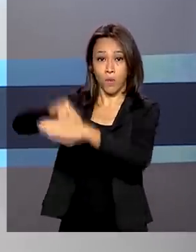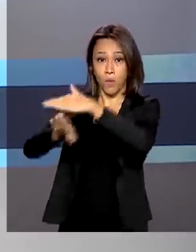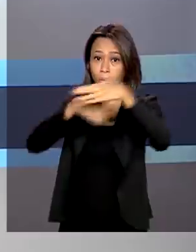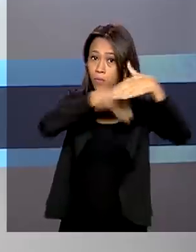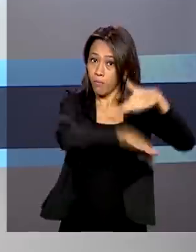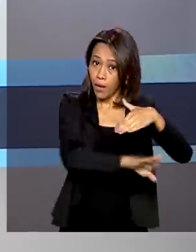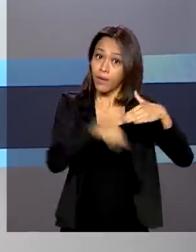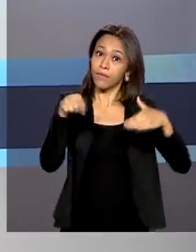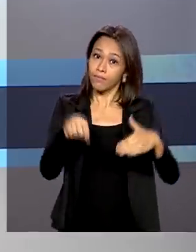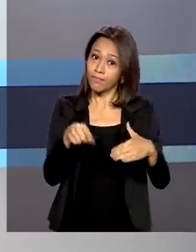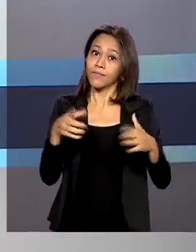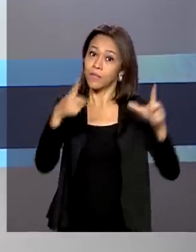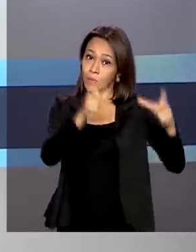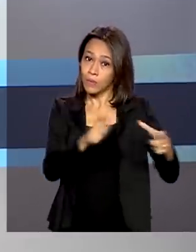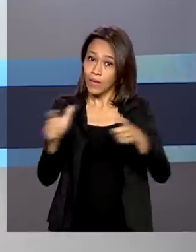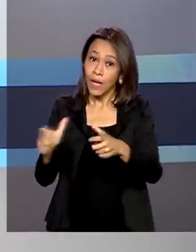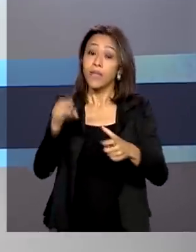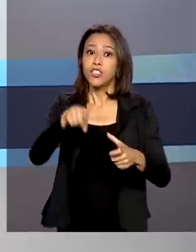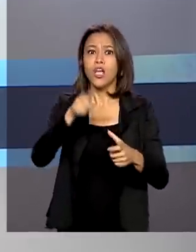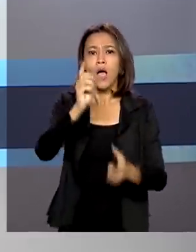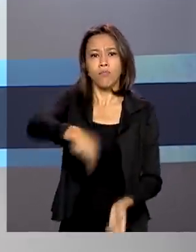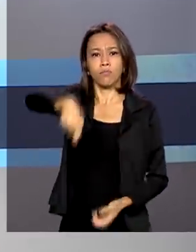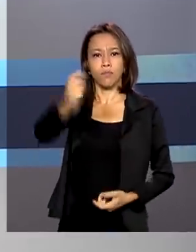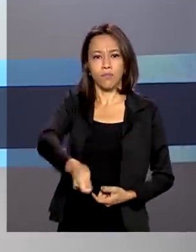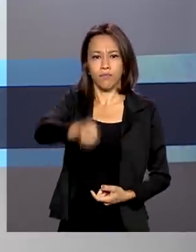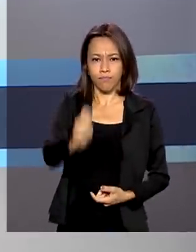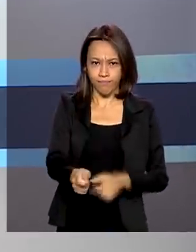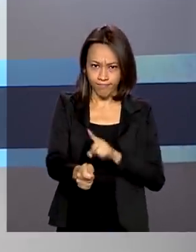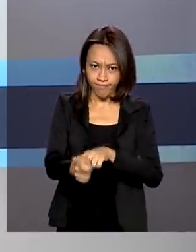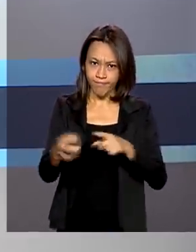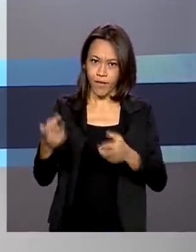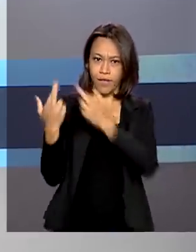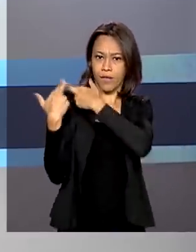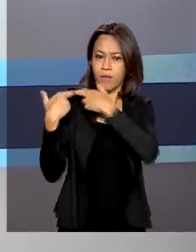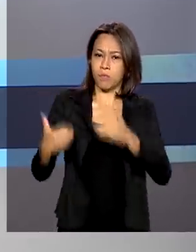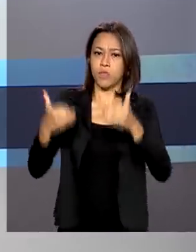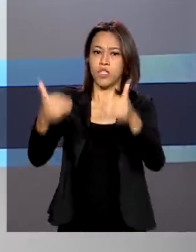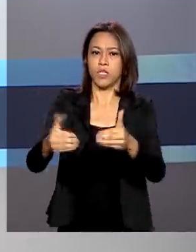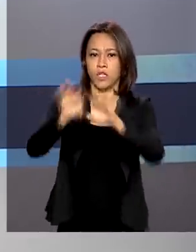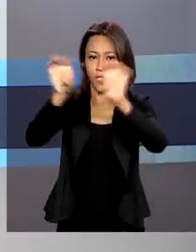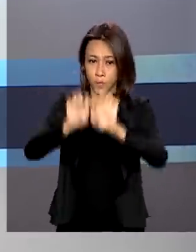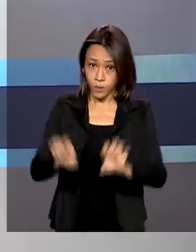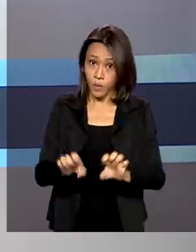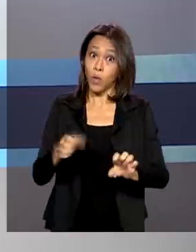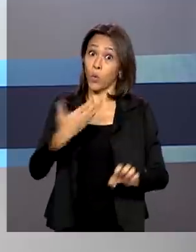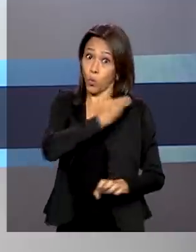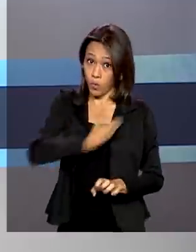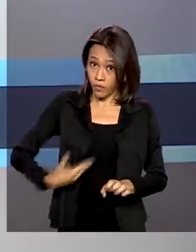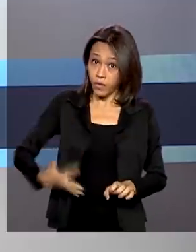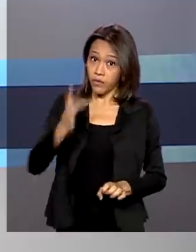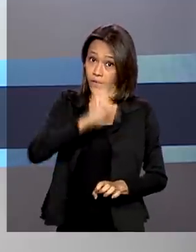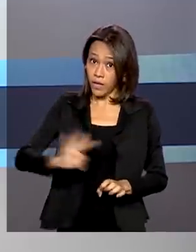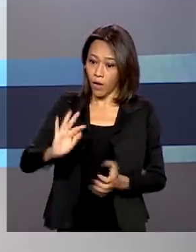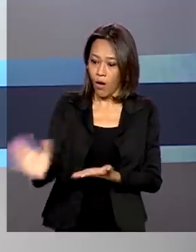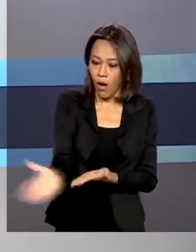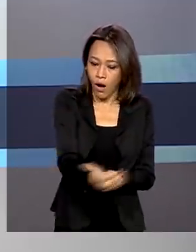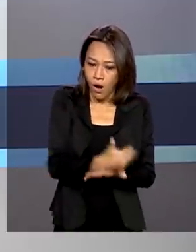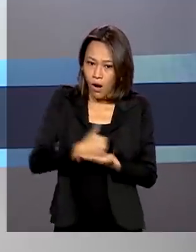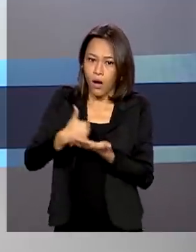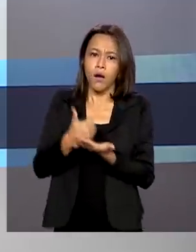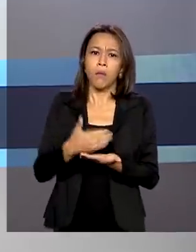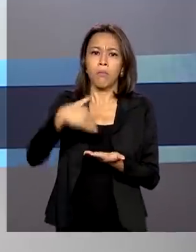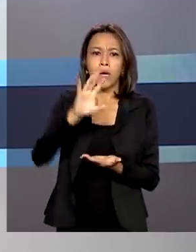origem ao papel. As áreas foram leiloadas pelo Ministério da Infraestrutura. O governo arrecadou mais de R$ 500 milhões